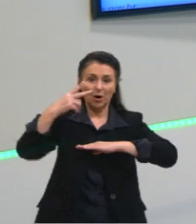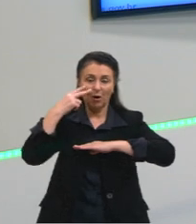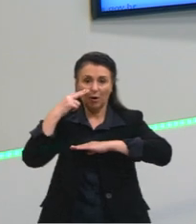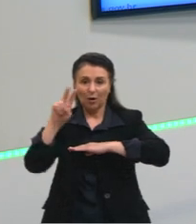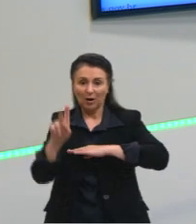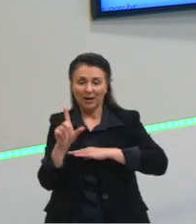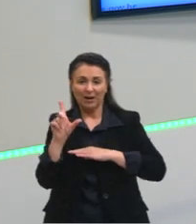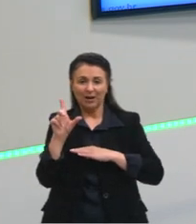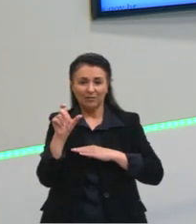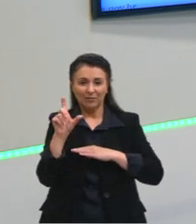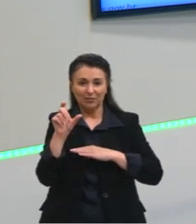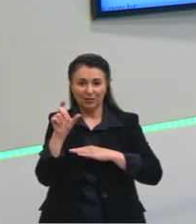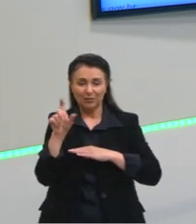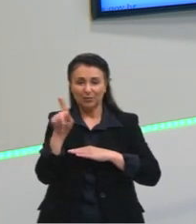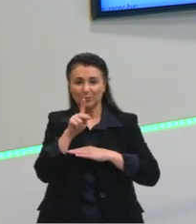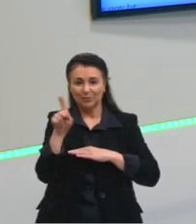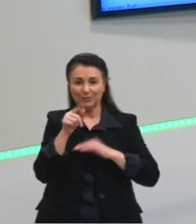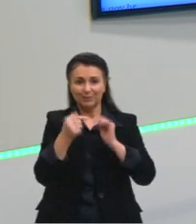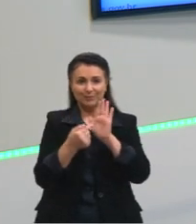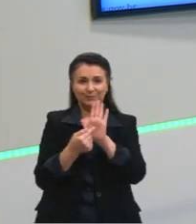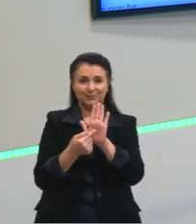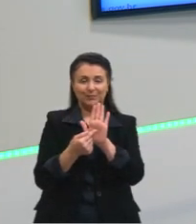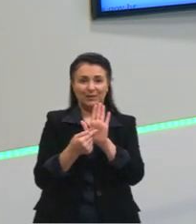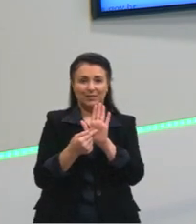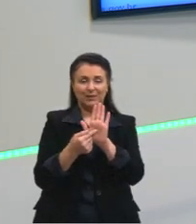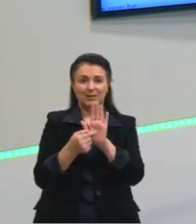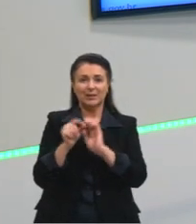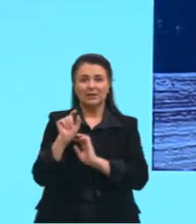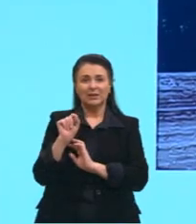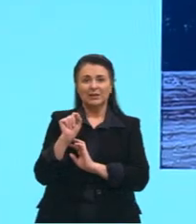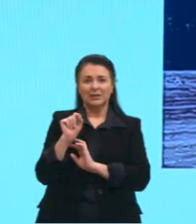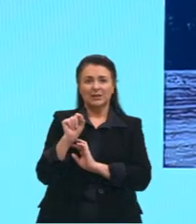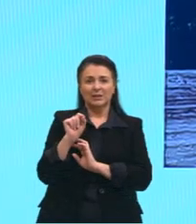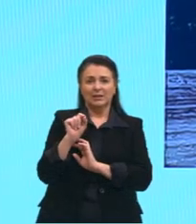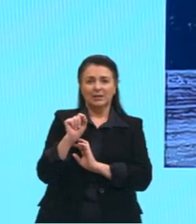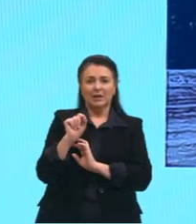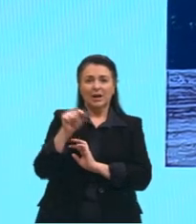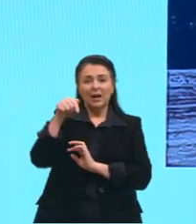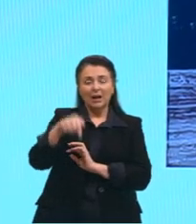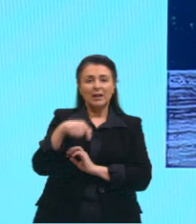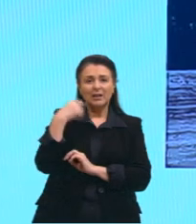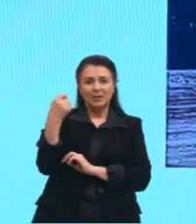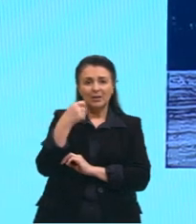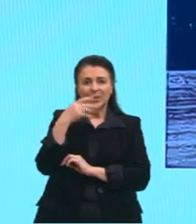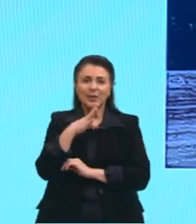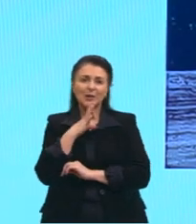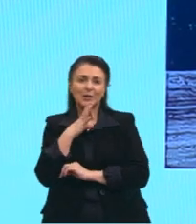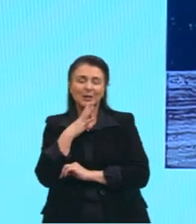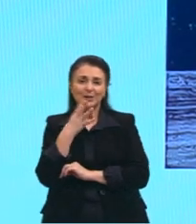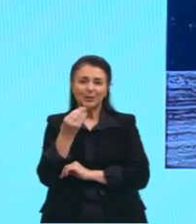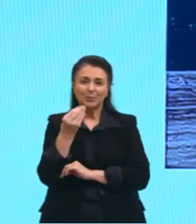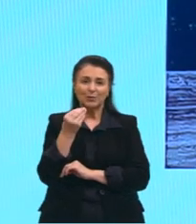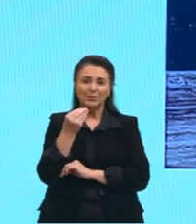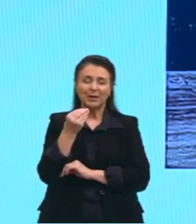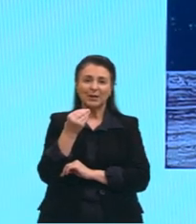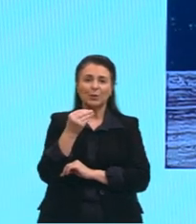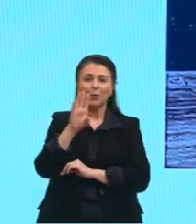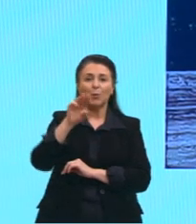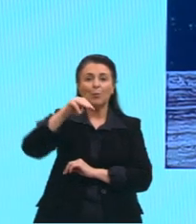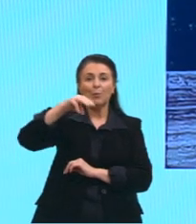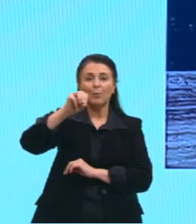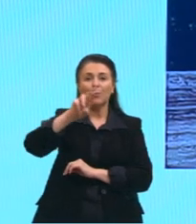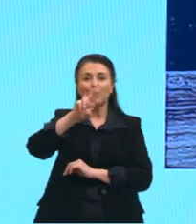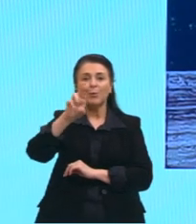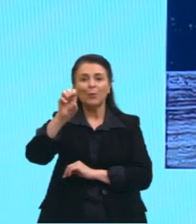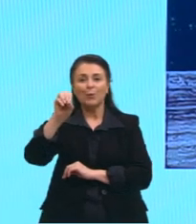a foto que eu trouxe aqui para vocês, é justamente vocês, aqui no Rio Grande do Sul a gente conhece muito, né, o Morro da Borússia, ó,